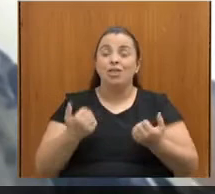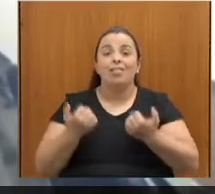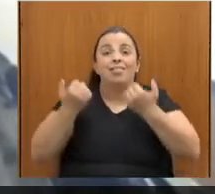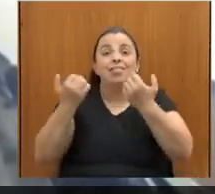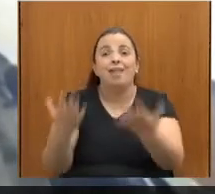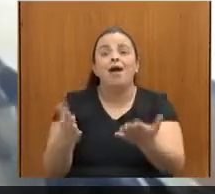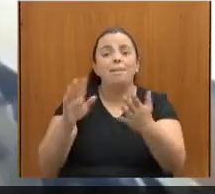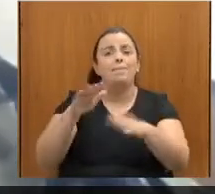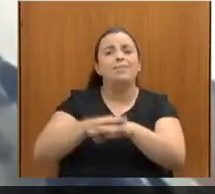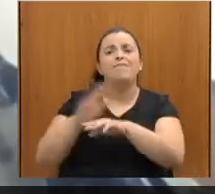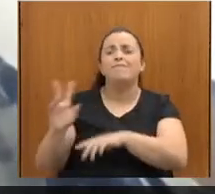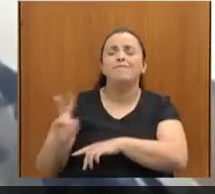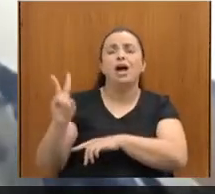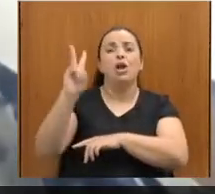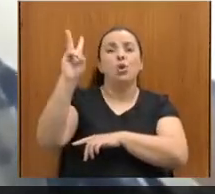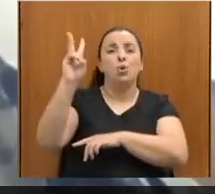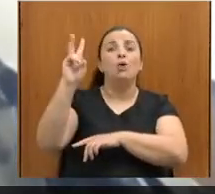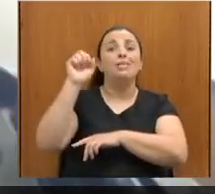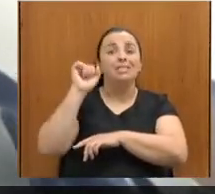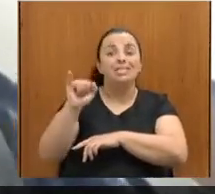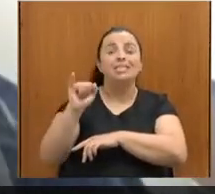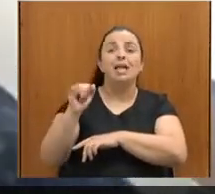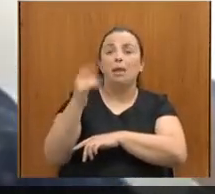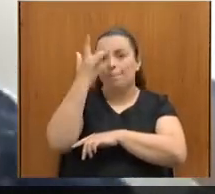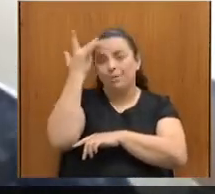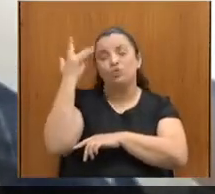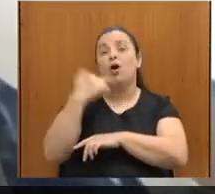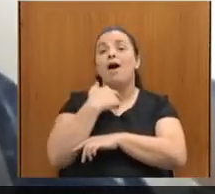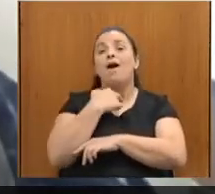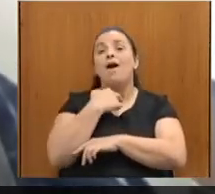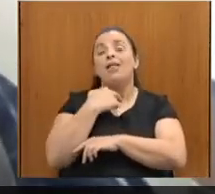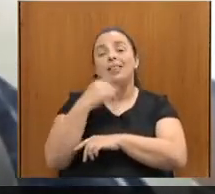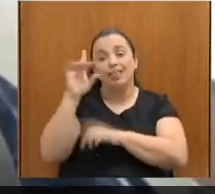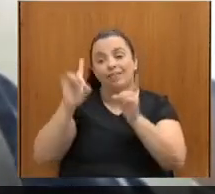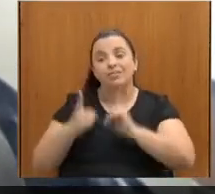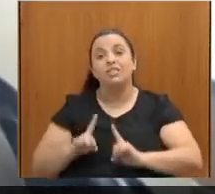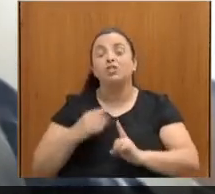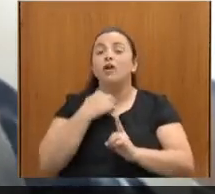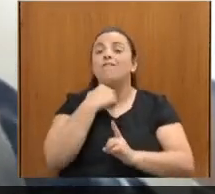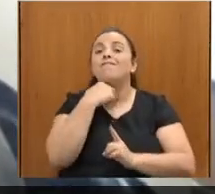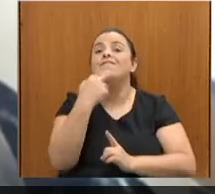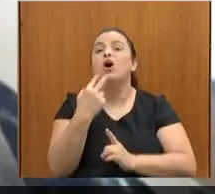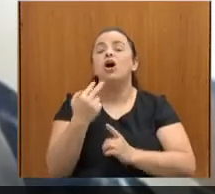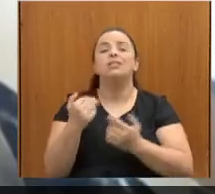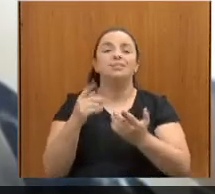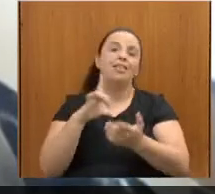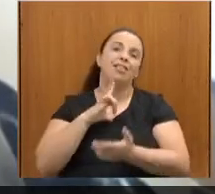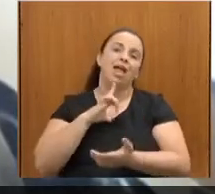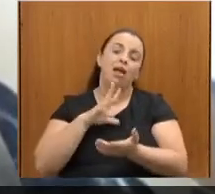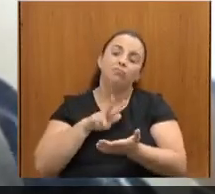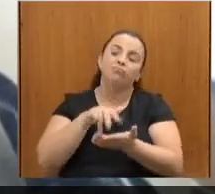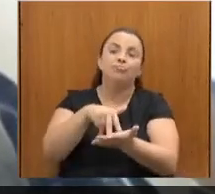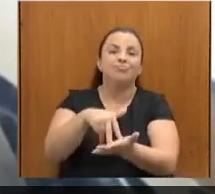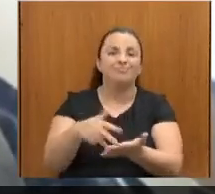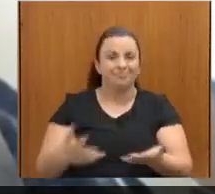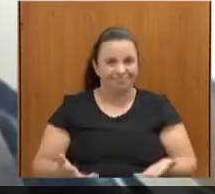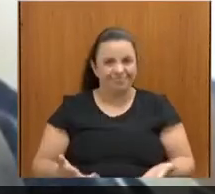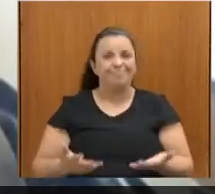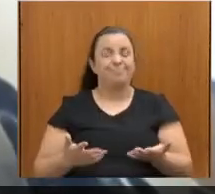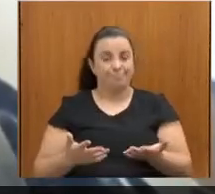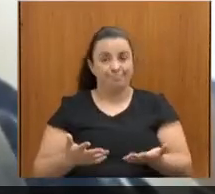essencial quando existe a voz das pessoas com deficiência, e uma coisa que eu acho muito importante, que eu acho que